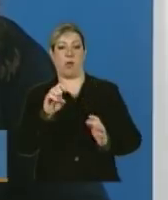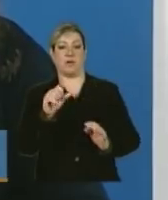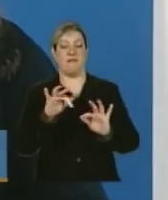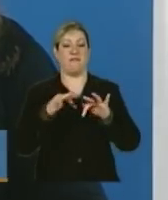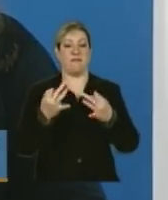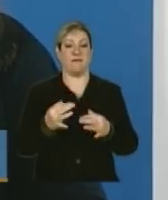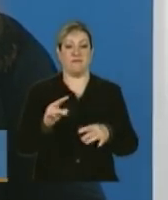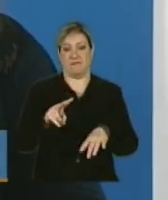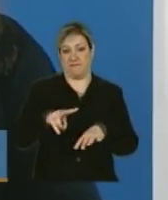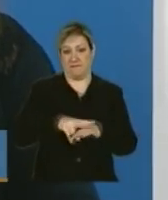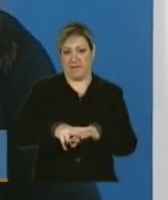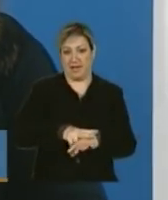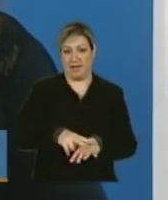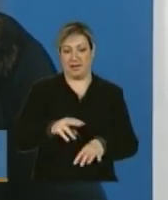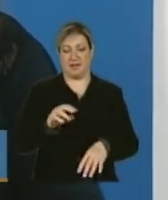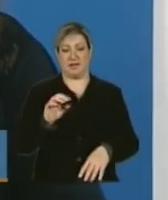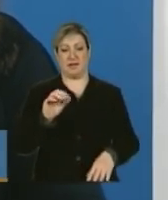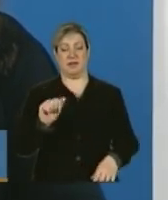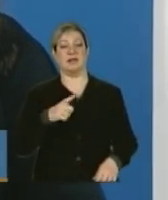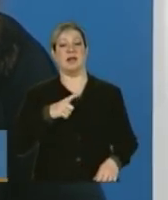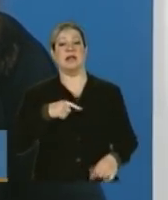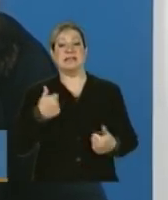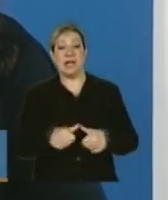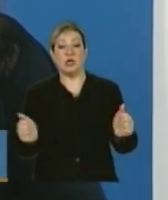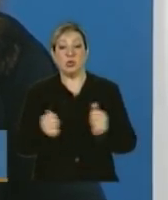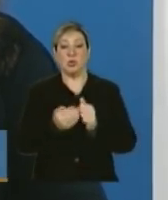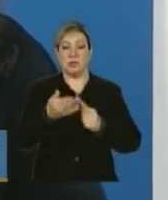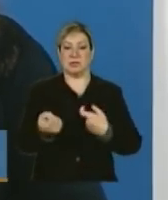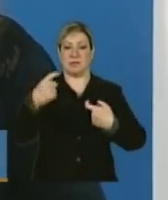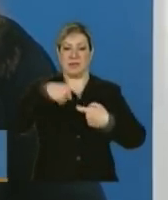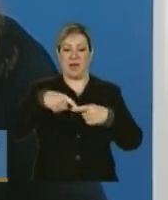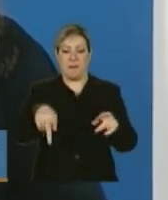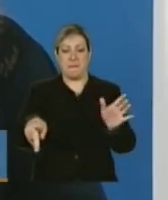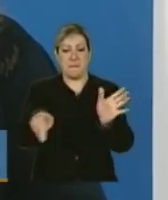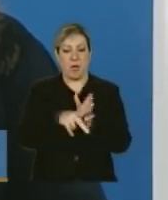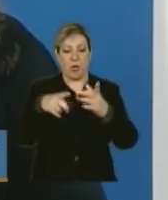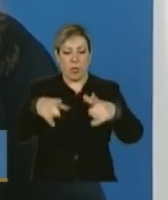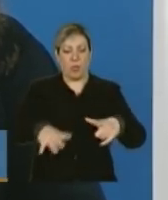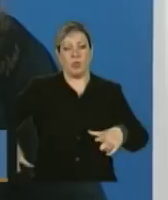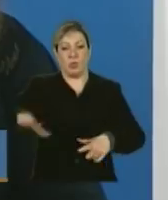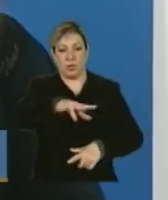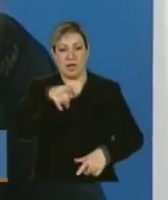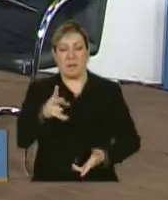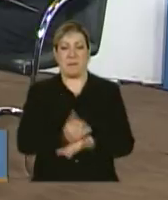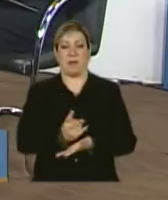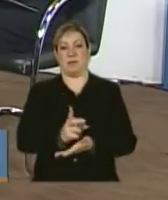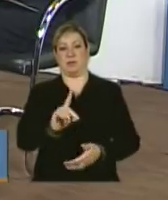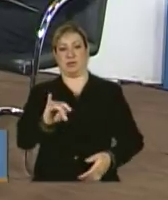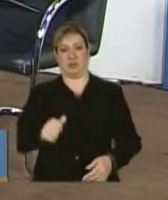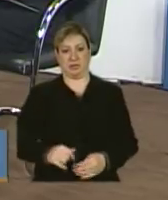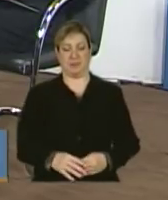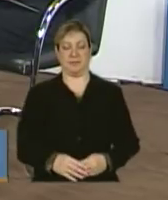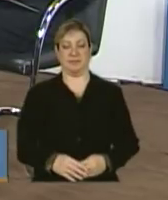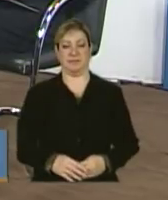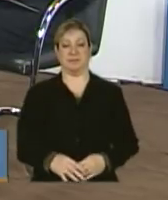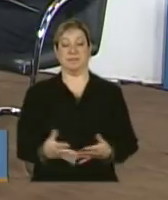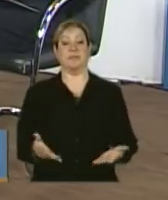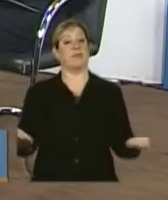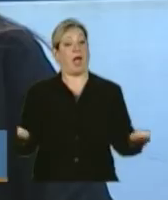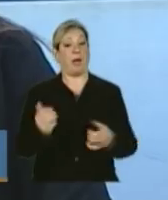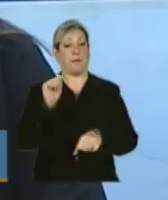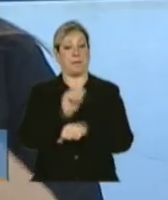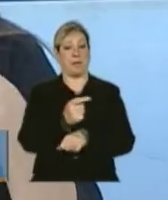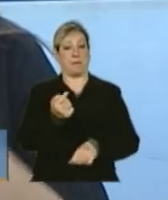com a população e estar também junto com esse parceiro na própria unidade de conservação nessa mesma data. Bom, a gente vai a um breve